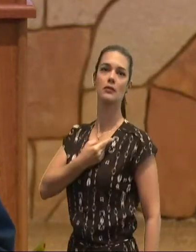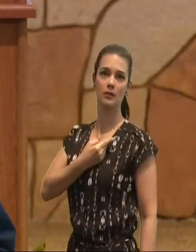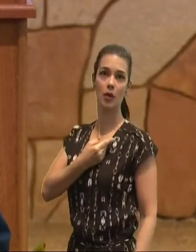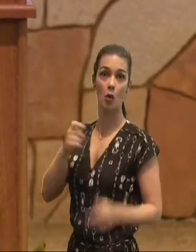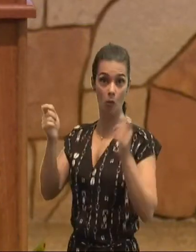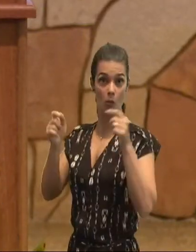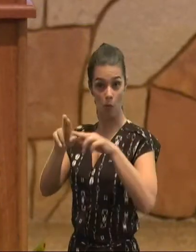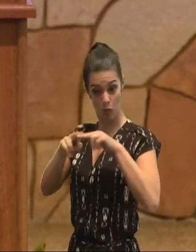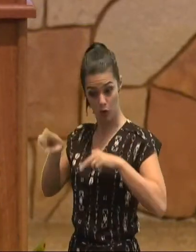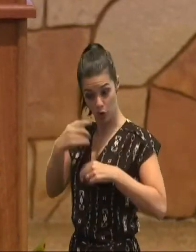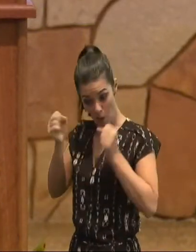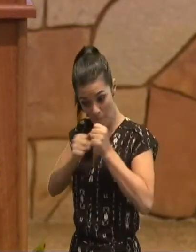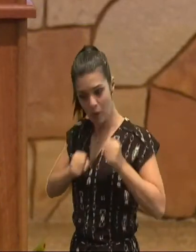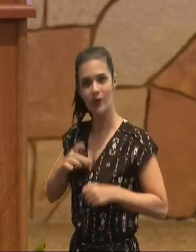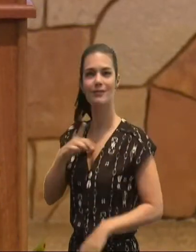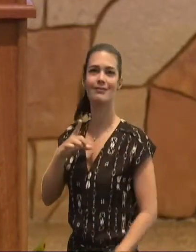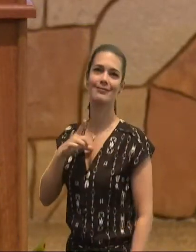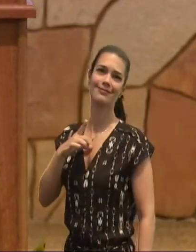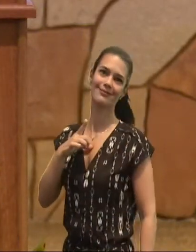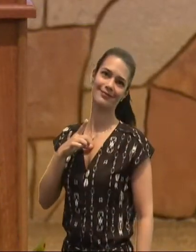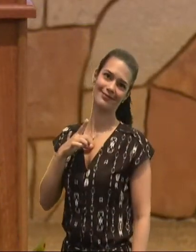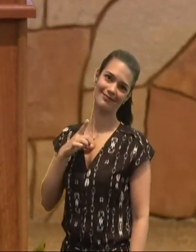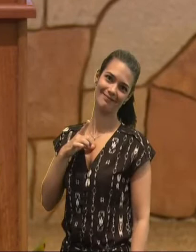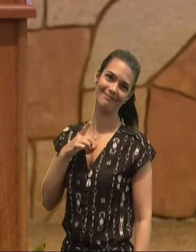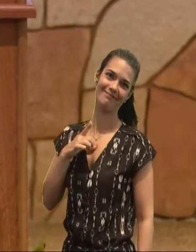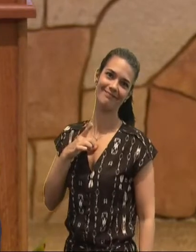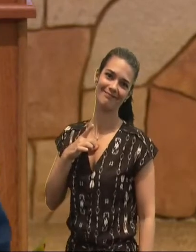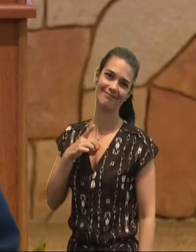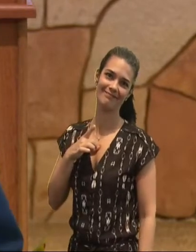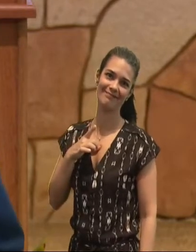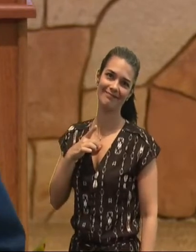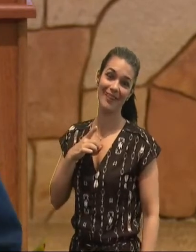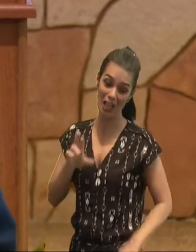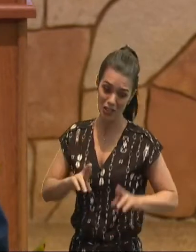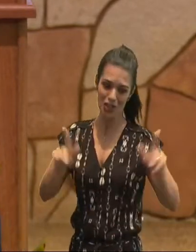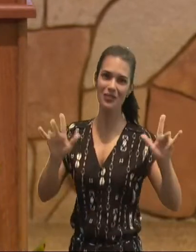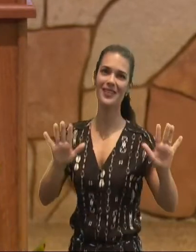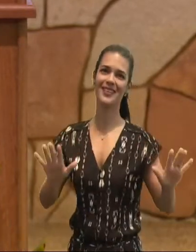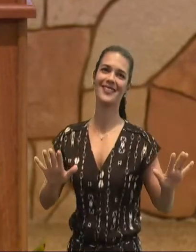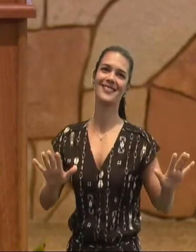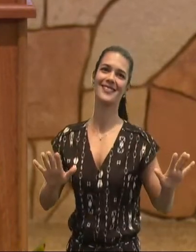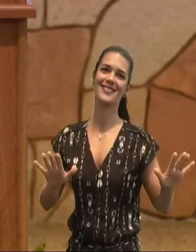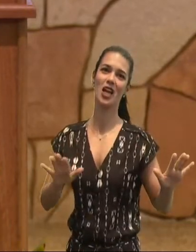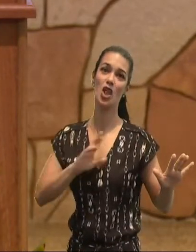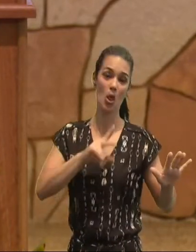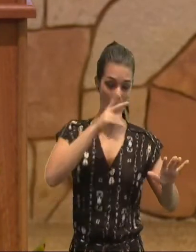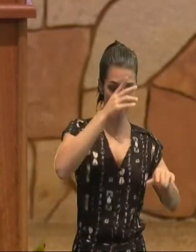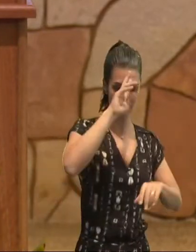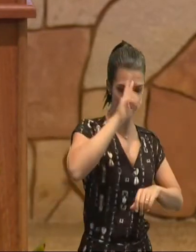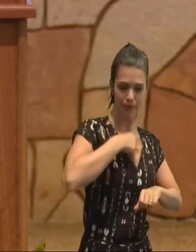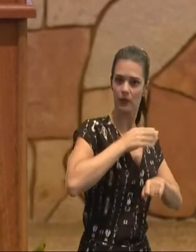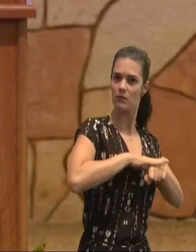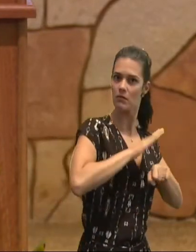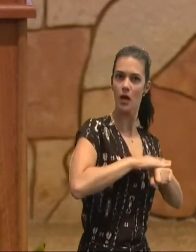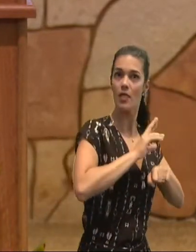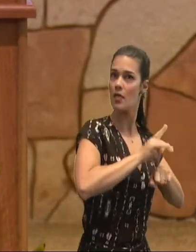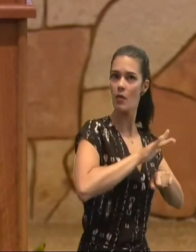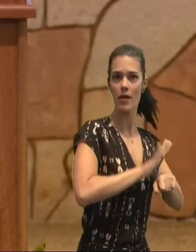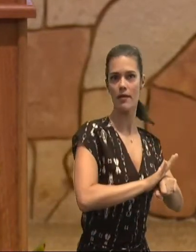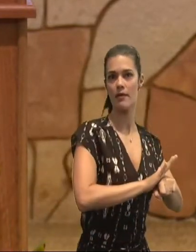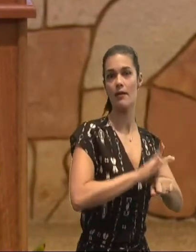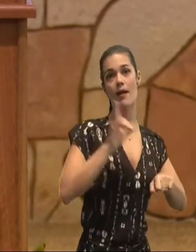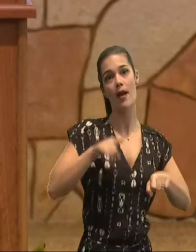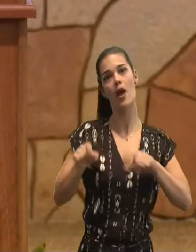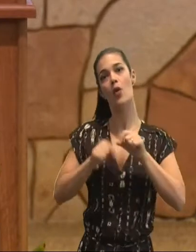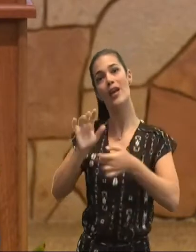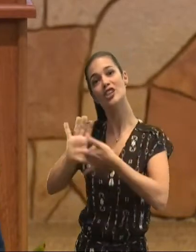é o que Cristo fez por nós, isso faz a diferença, por isso Paulo diz, a partir do verso 16, falando, do